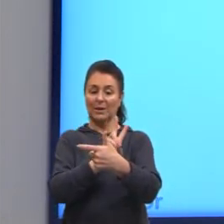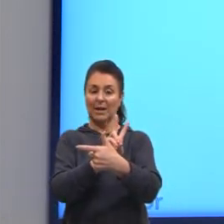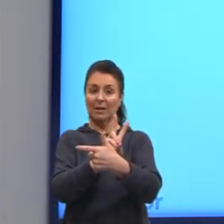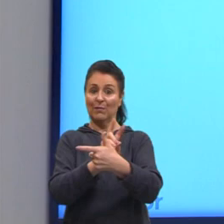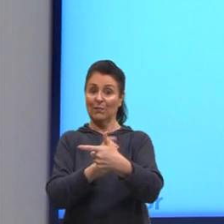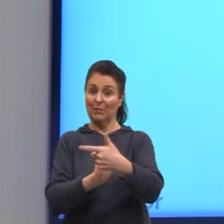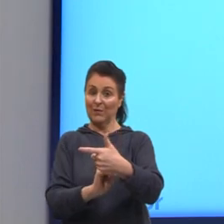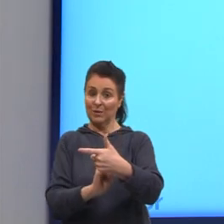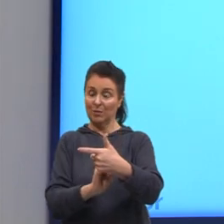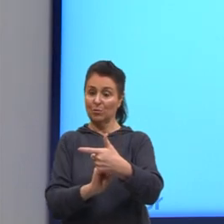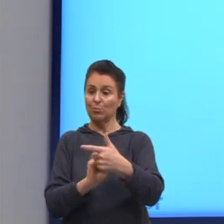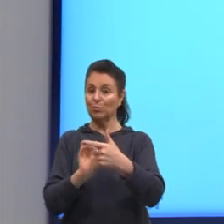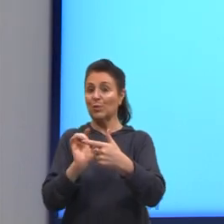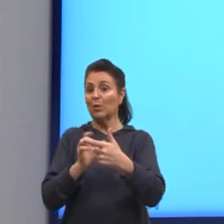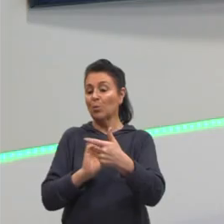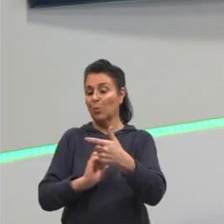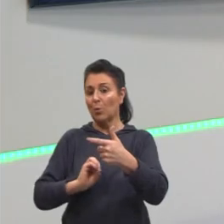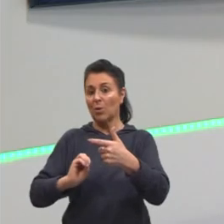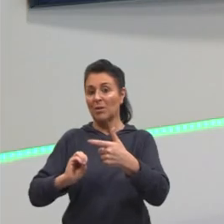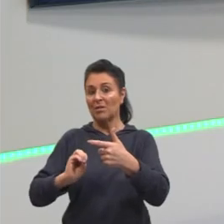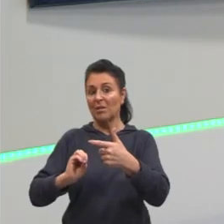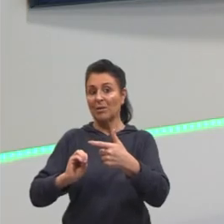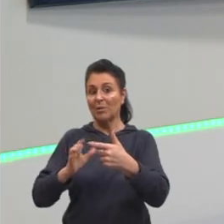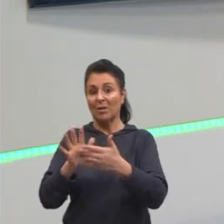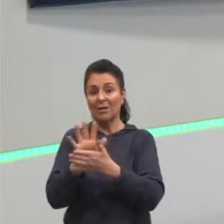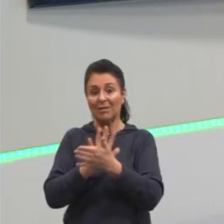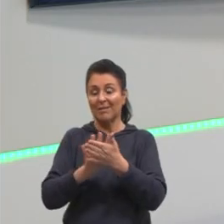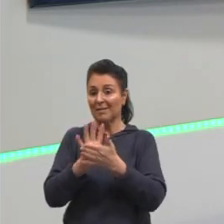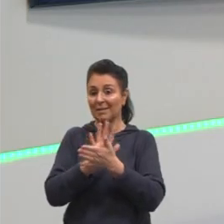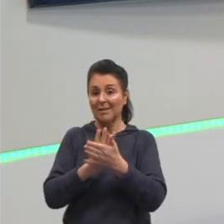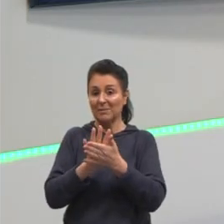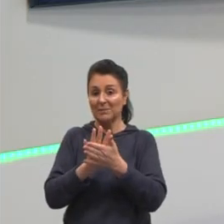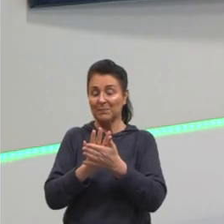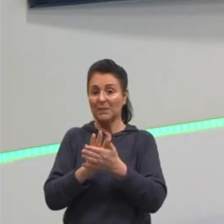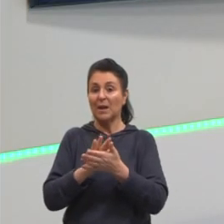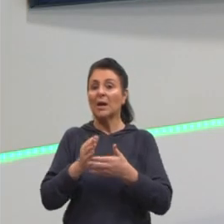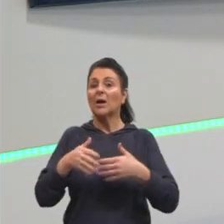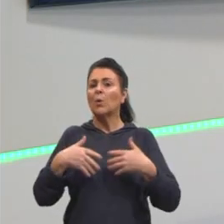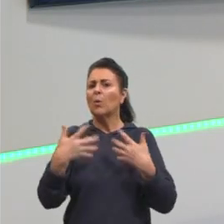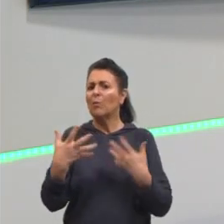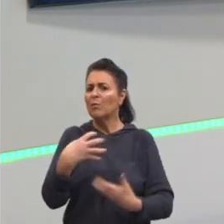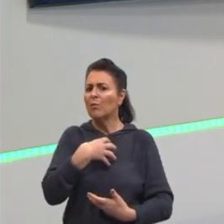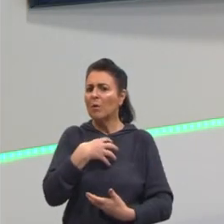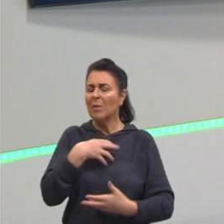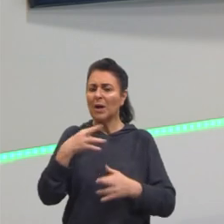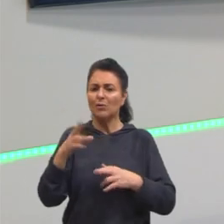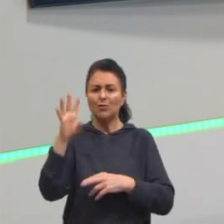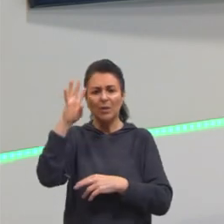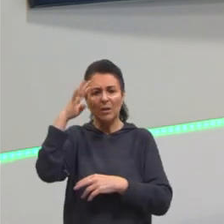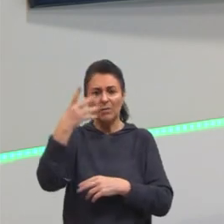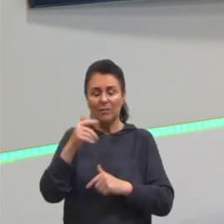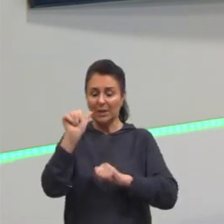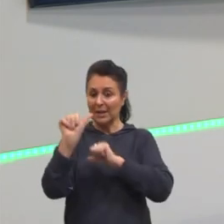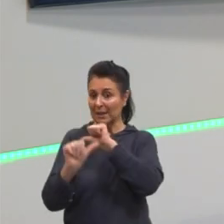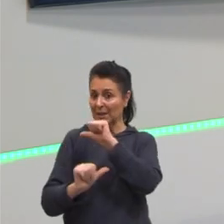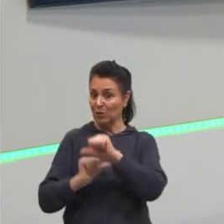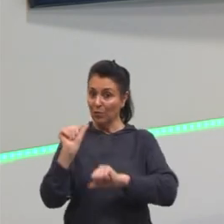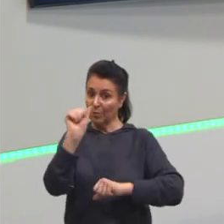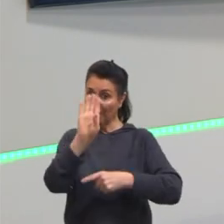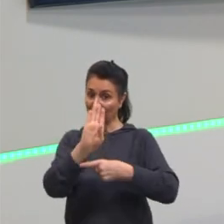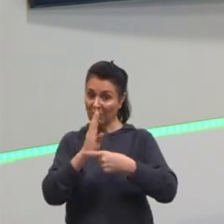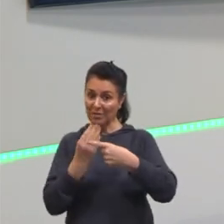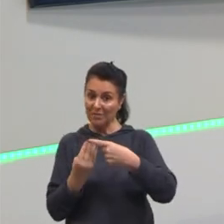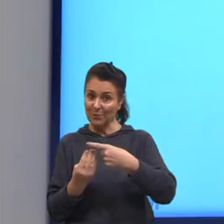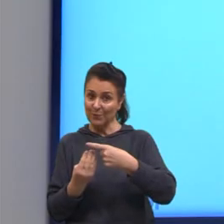,4, que é o que nós tínhamos lá no início, né? Qual é a outra forma de resolver? É transformando em fração